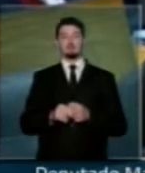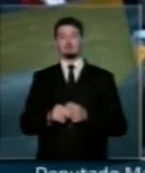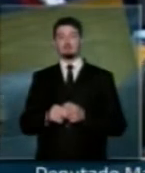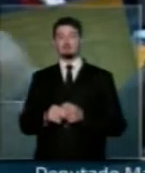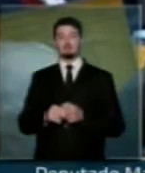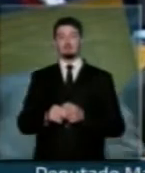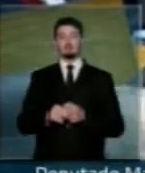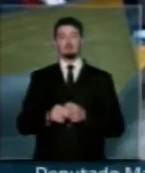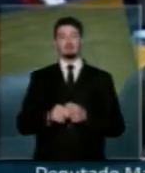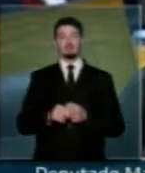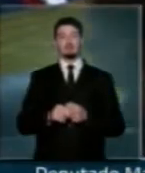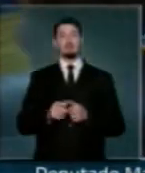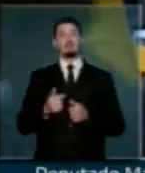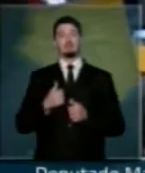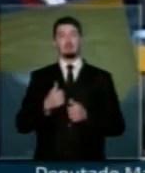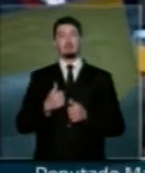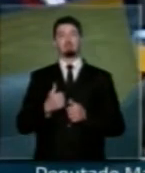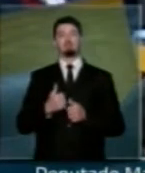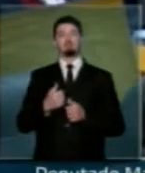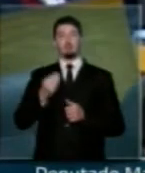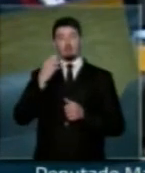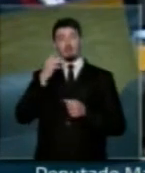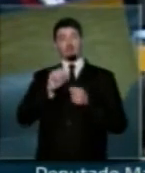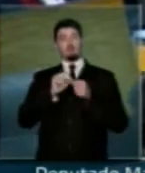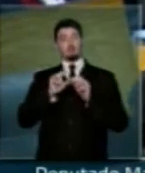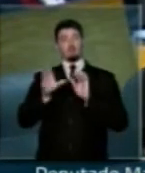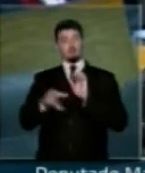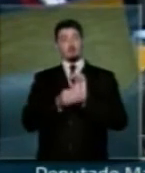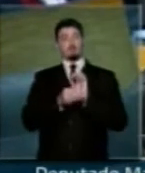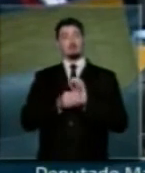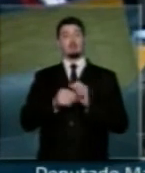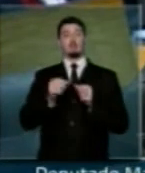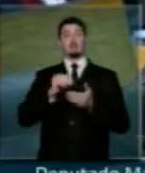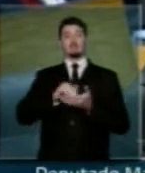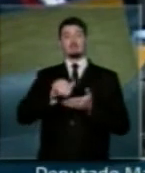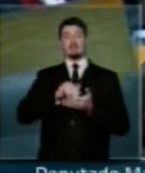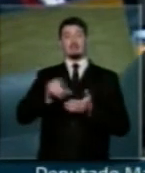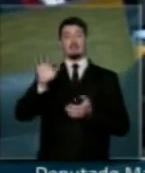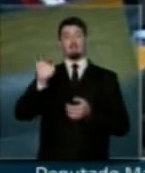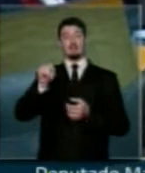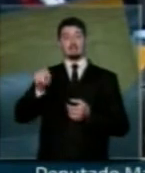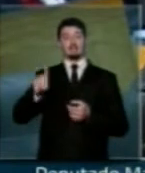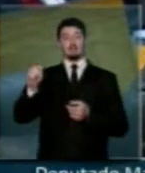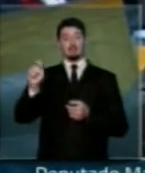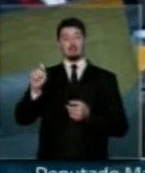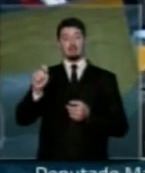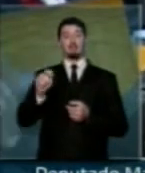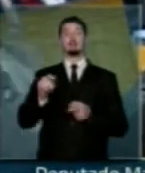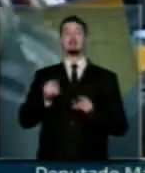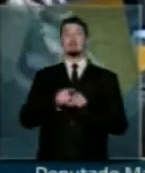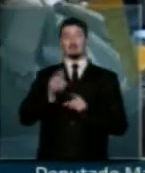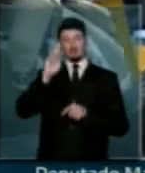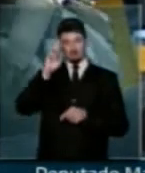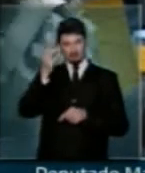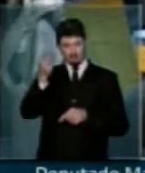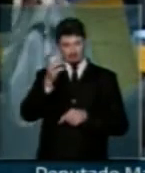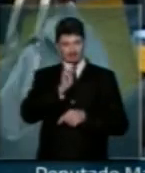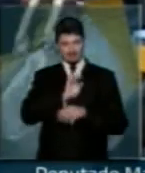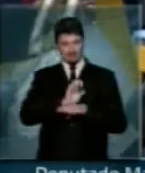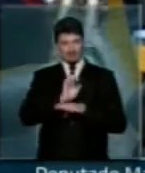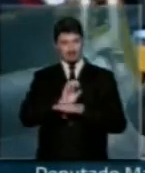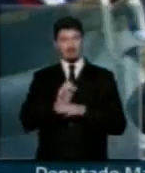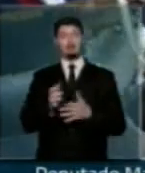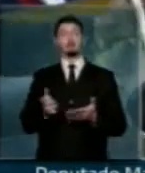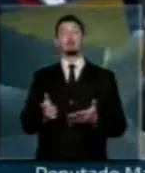perfilhar uma emenda que foi elaborada pelo secretário de Fazenda de todo o país inclusive do estado de vossa excelência, um,